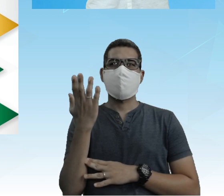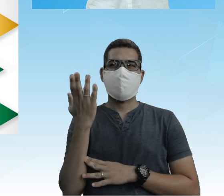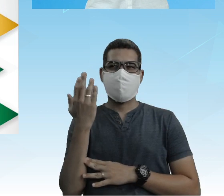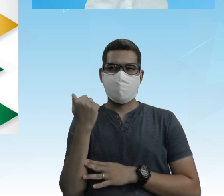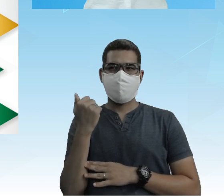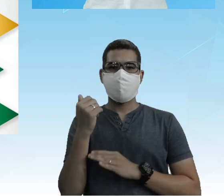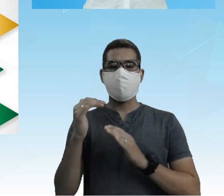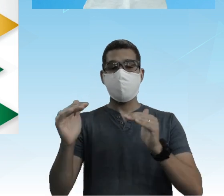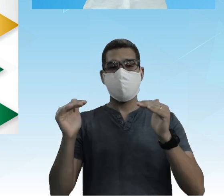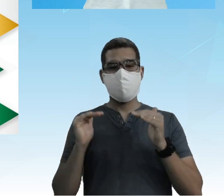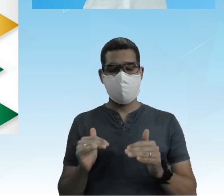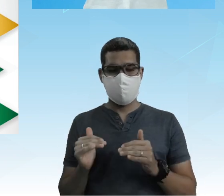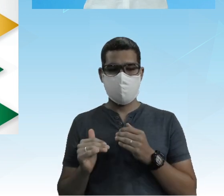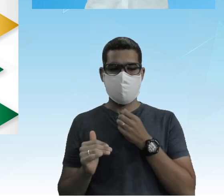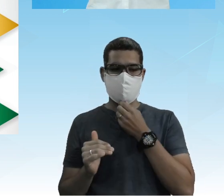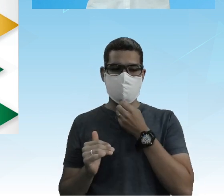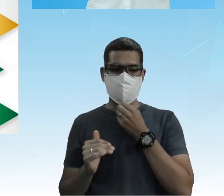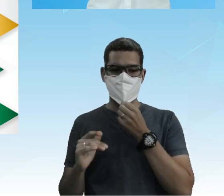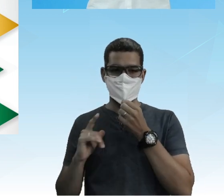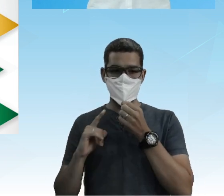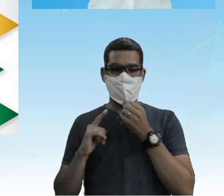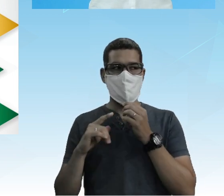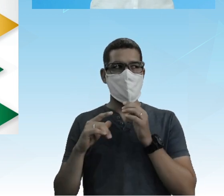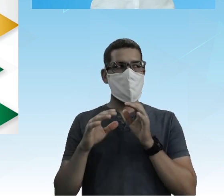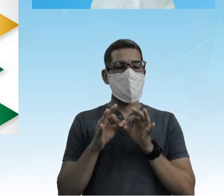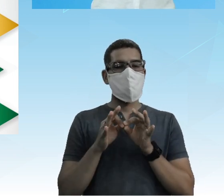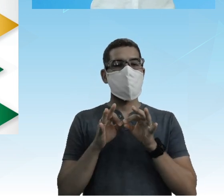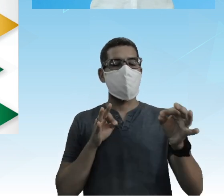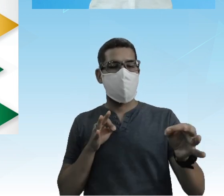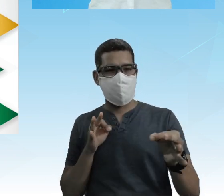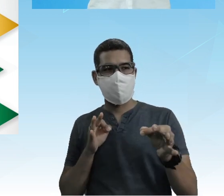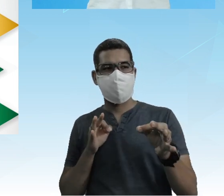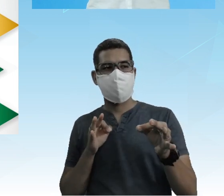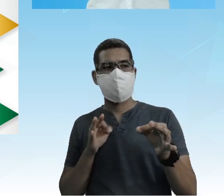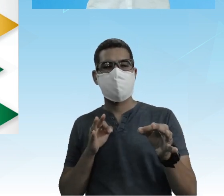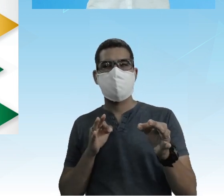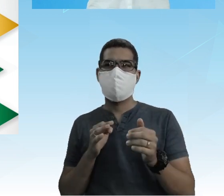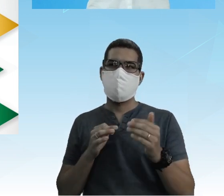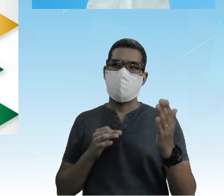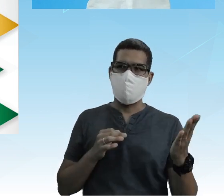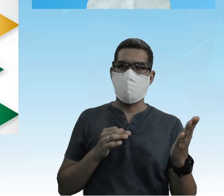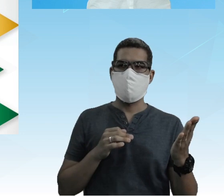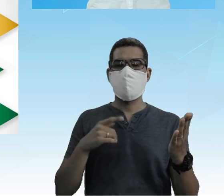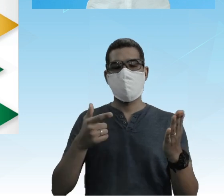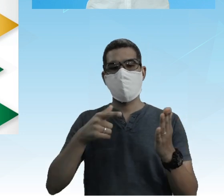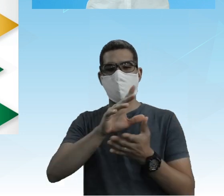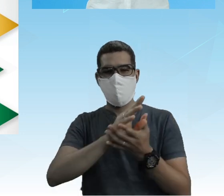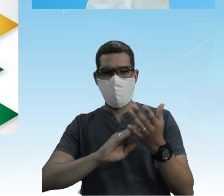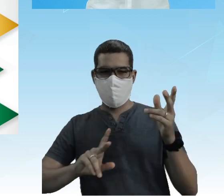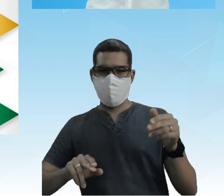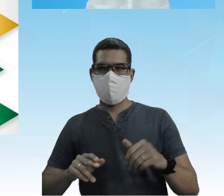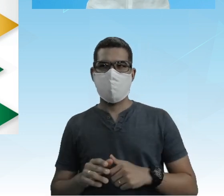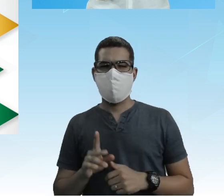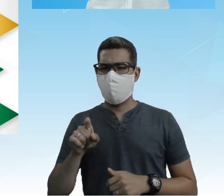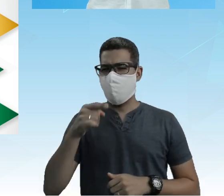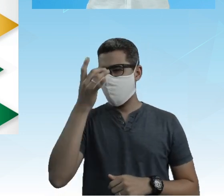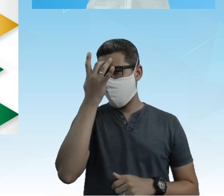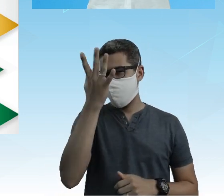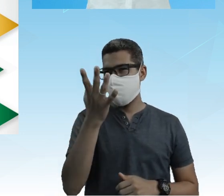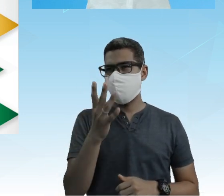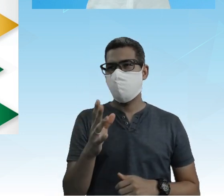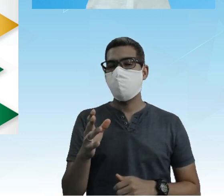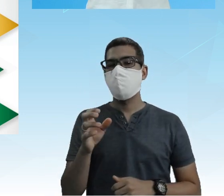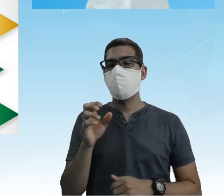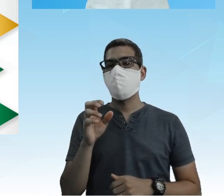Para baixo E vou ver que distância tem Nesse lado E replicar Beleza? É muito fácil Se não,